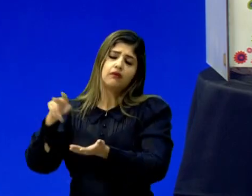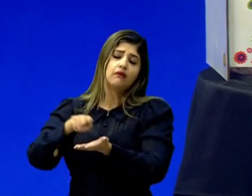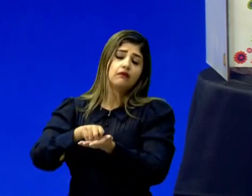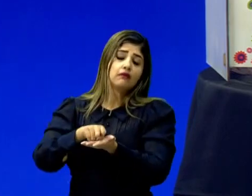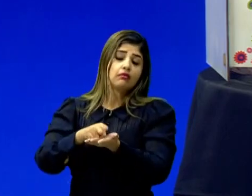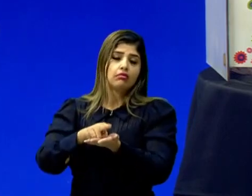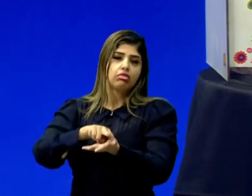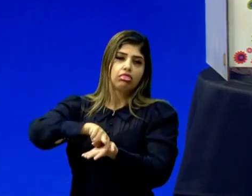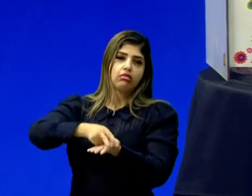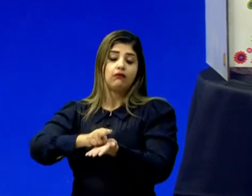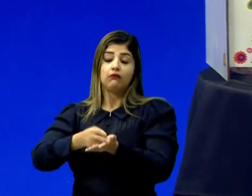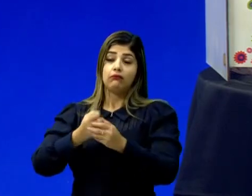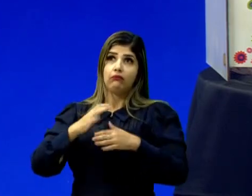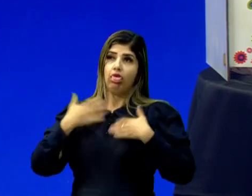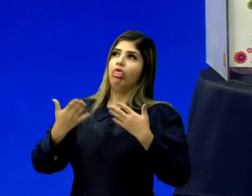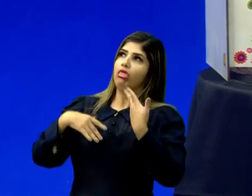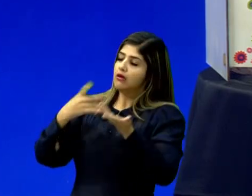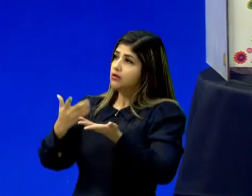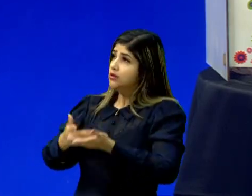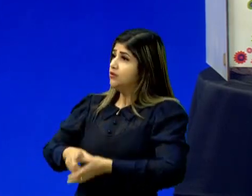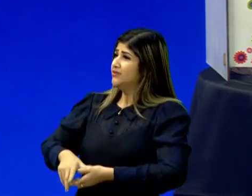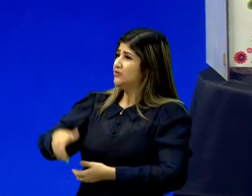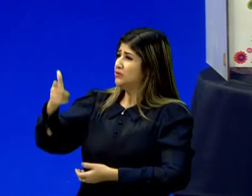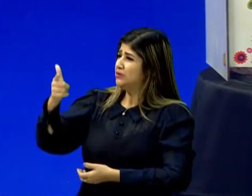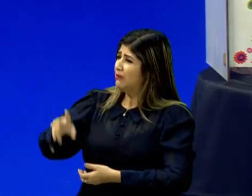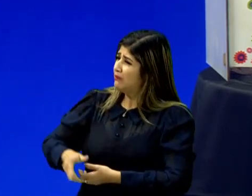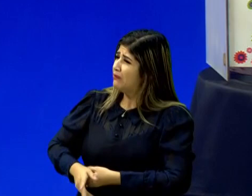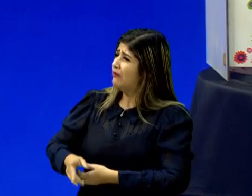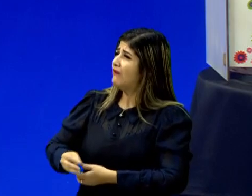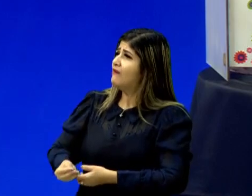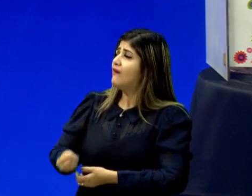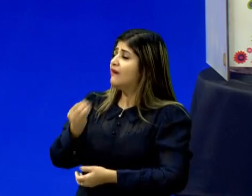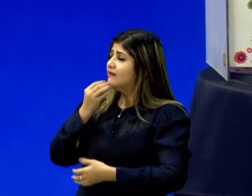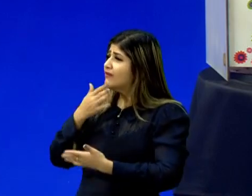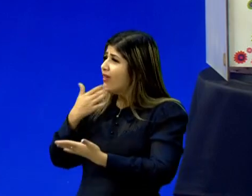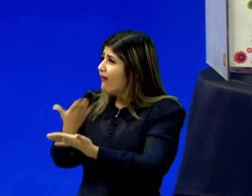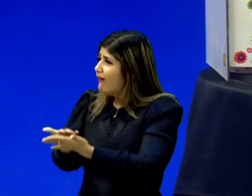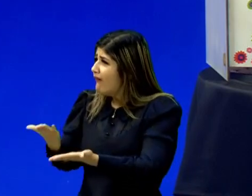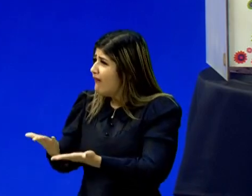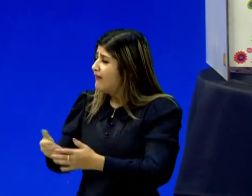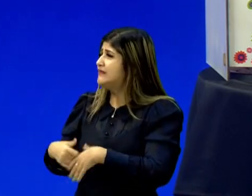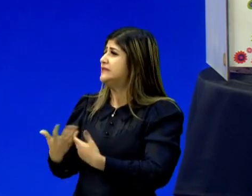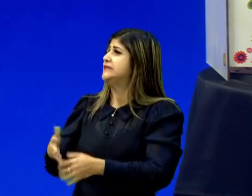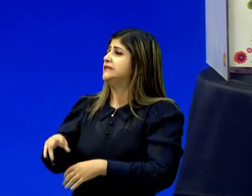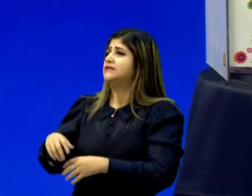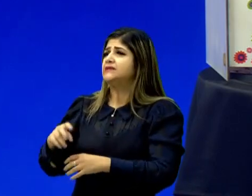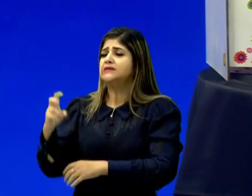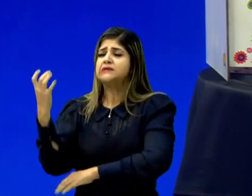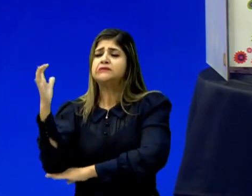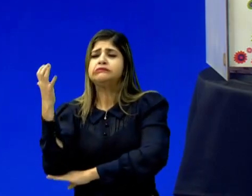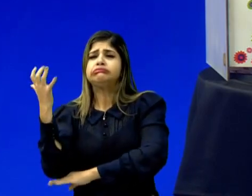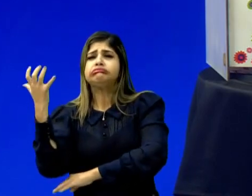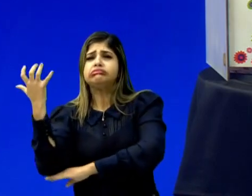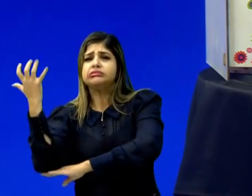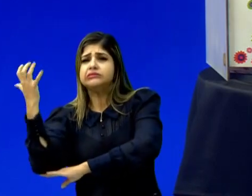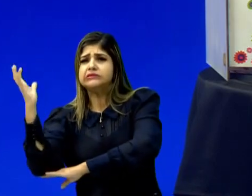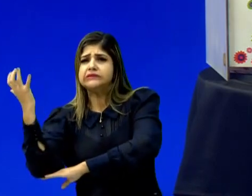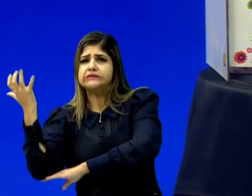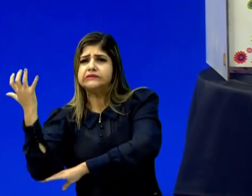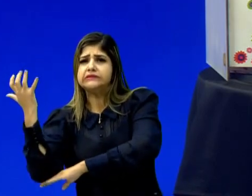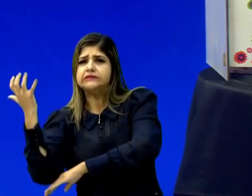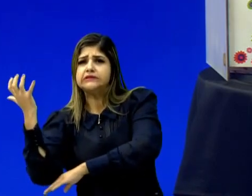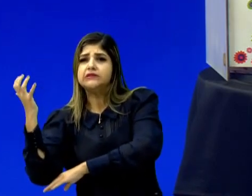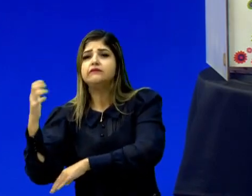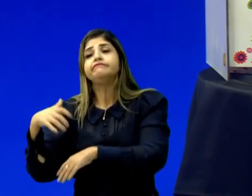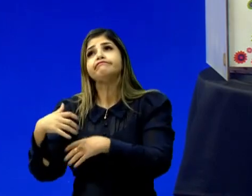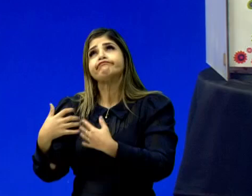Margarida, ainda você está com frio? Ai, muito frio. Tremendo de frio.